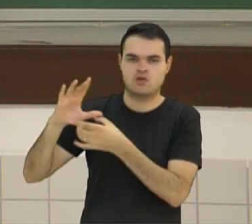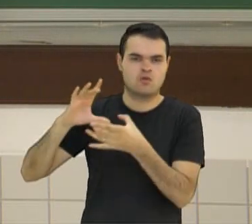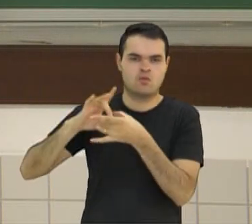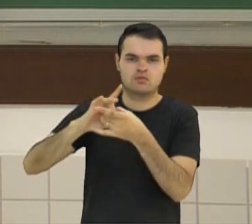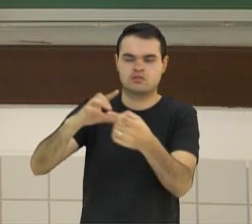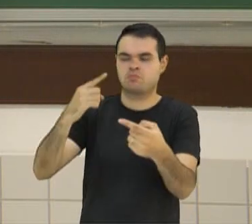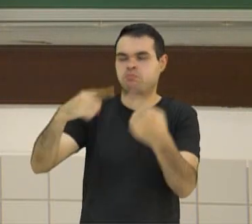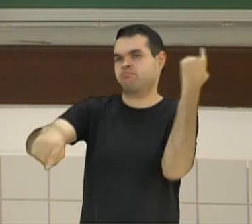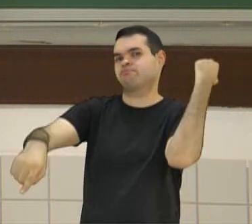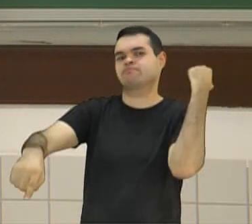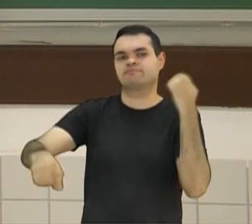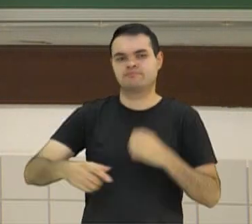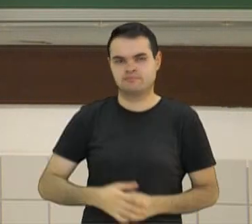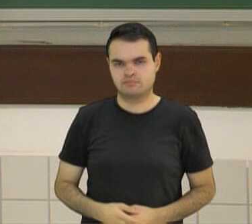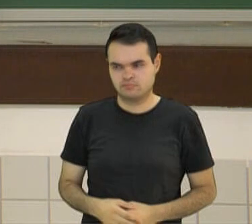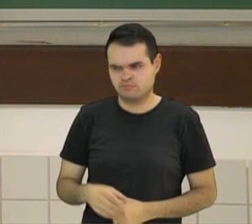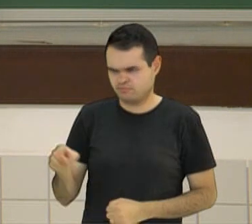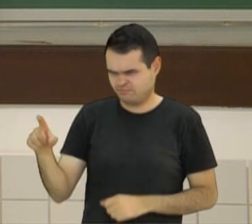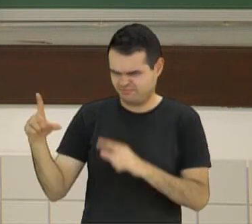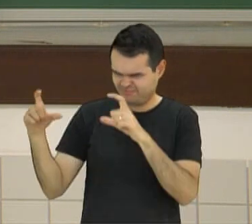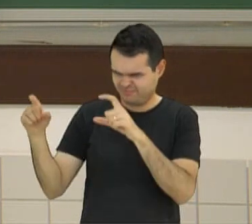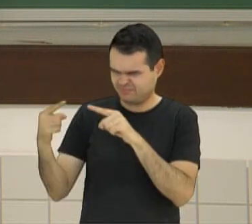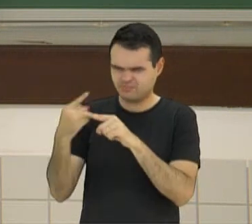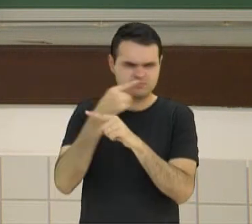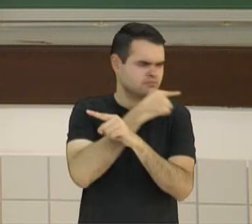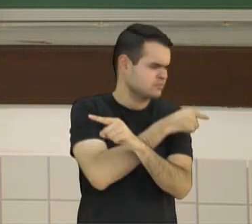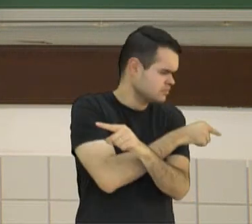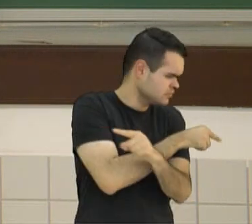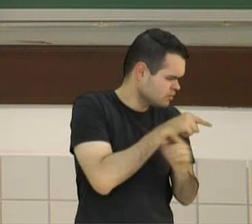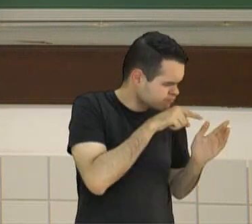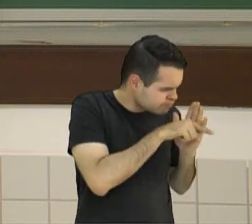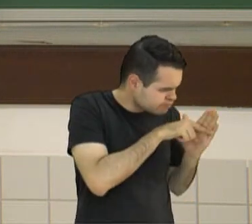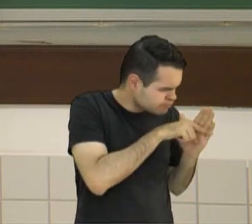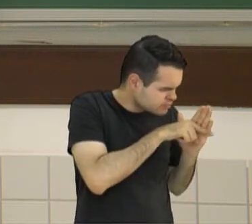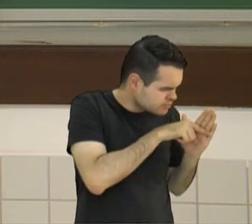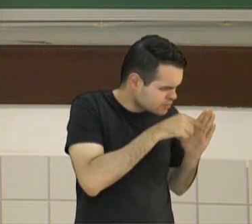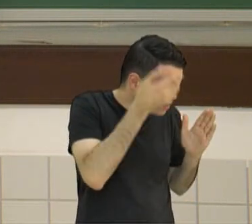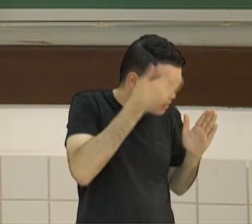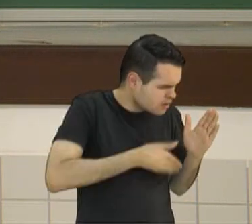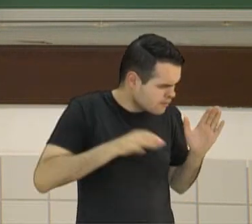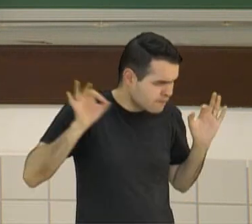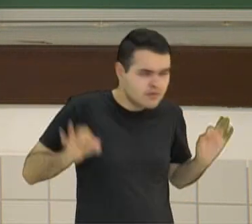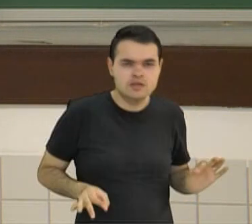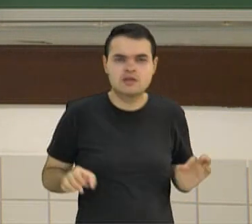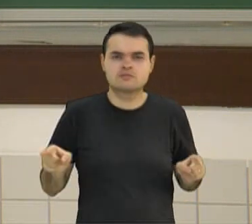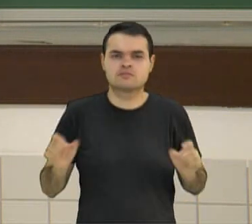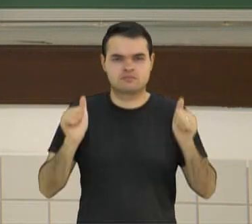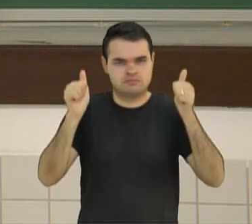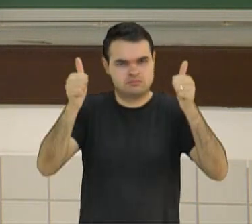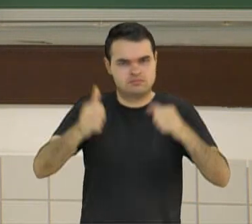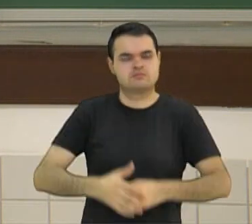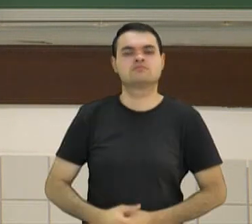contexto. Você precisa ver de onde aquela fotografia foi tirada e se ela realmente é real. Ok?